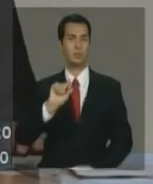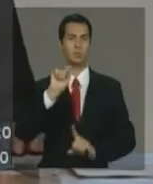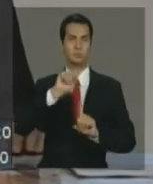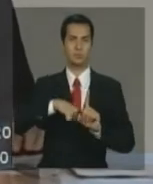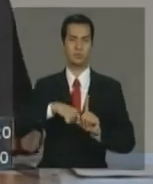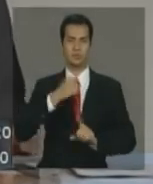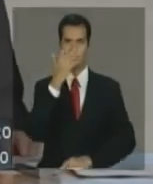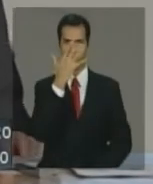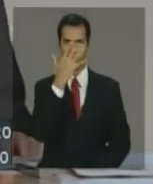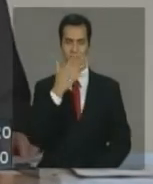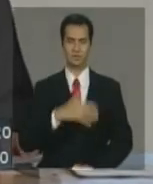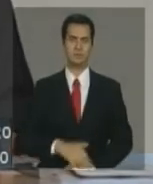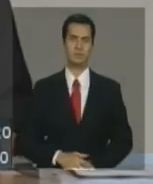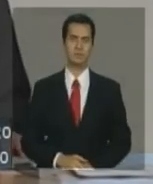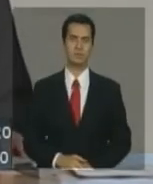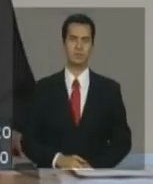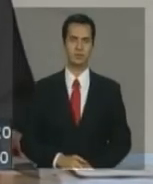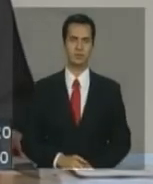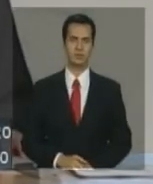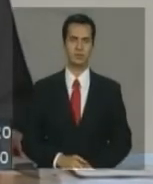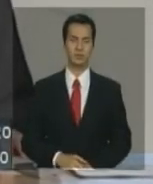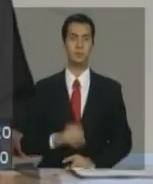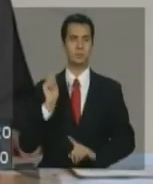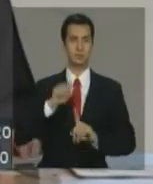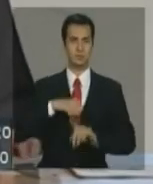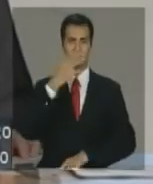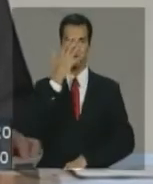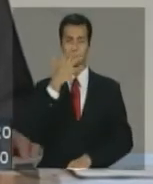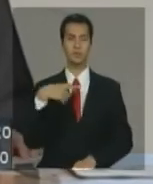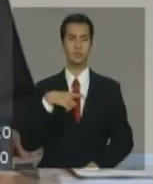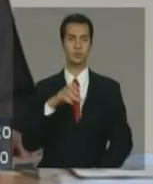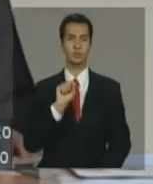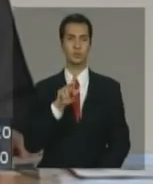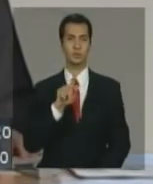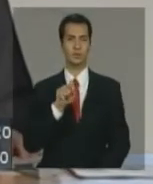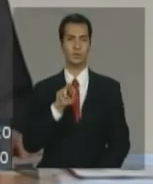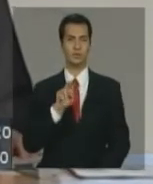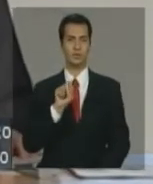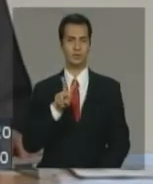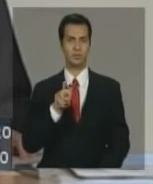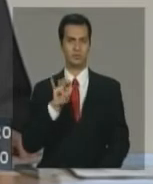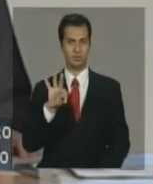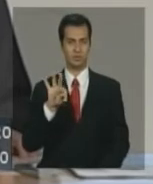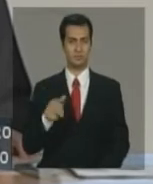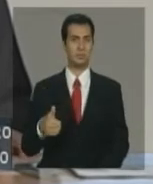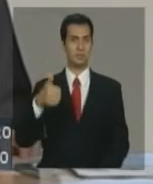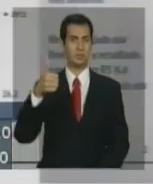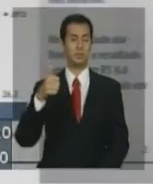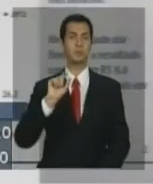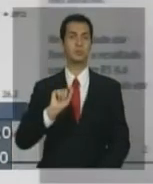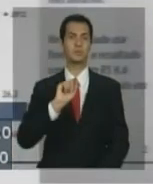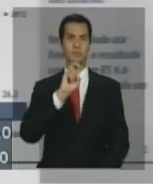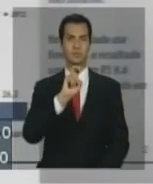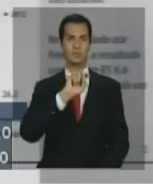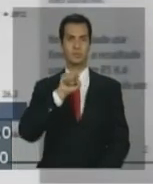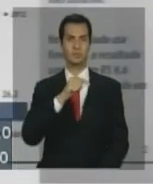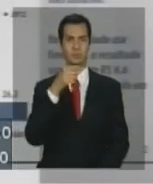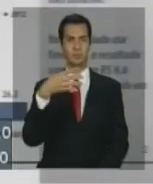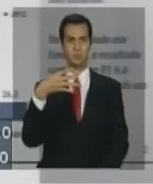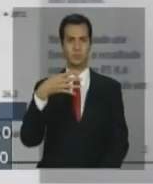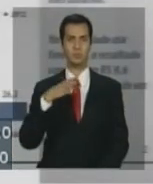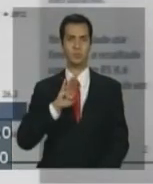Nós, em fevereiro, tivemos um superávit primário de R$ 5,4